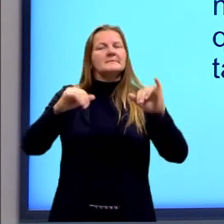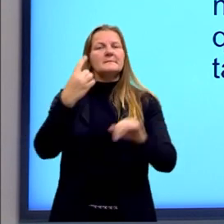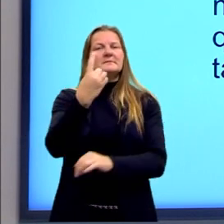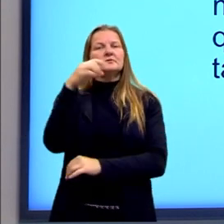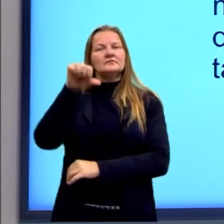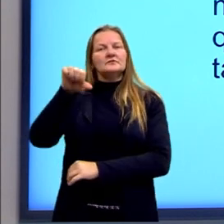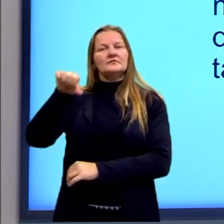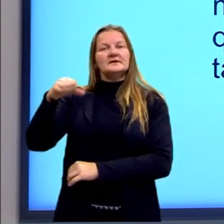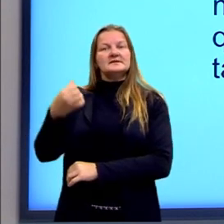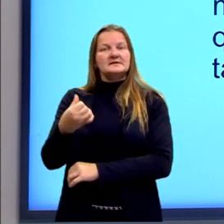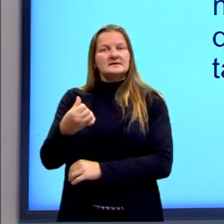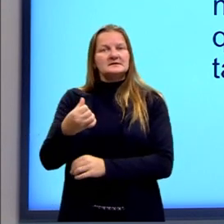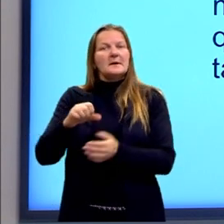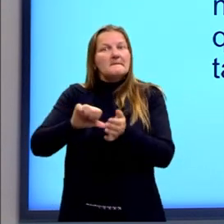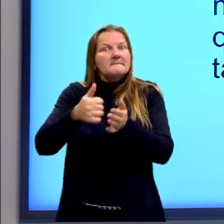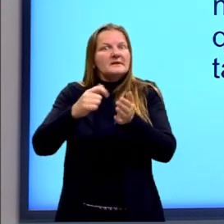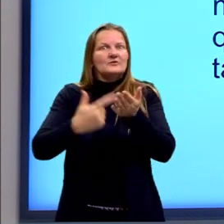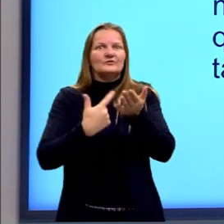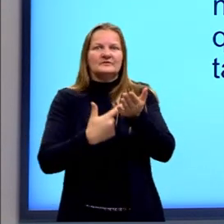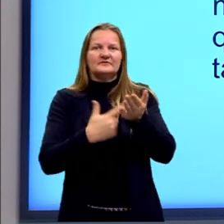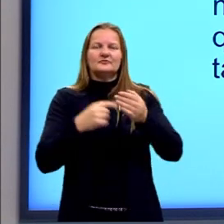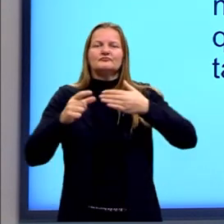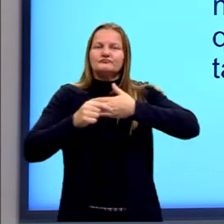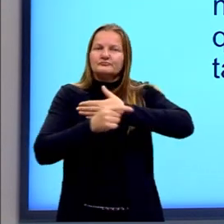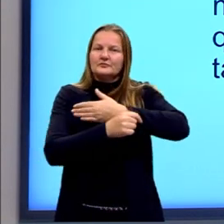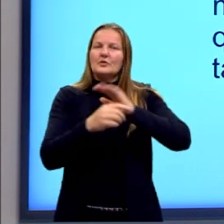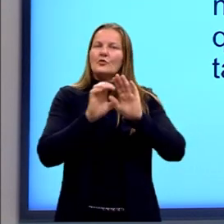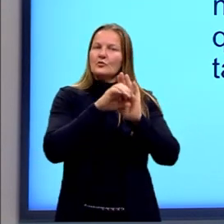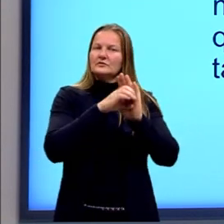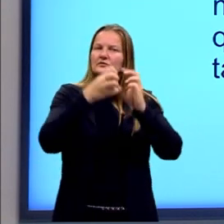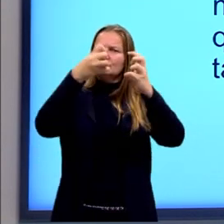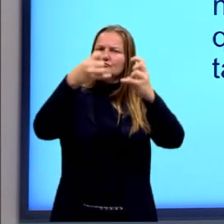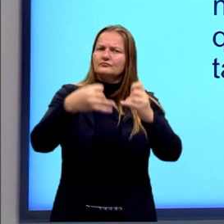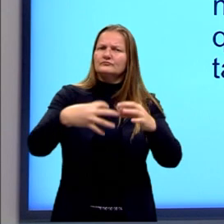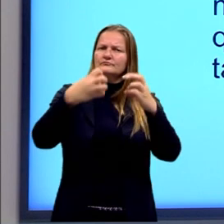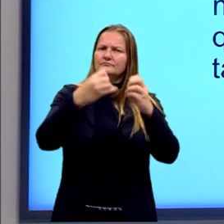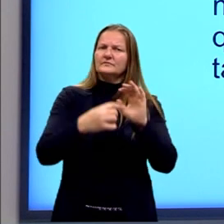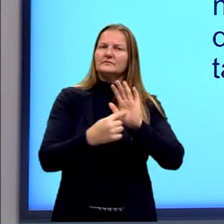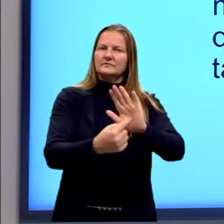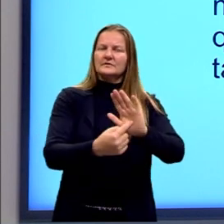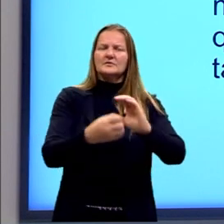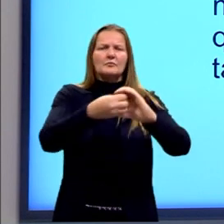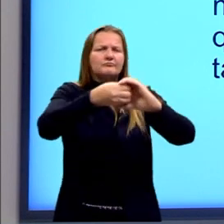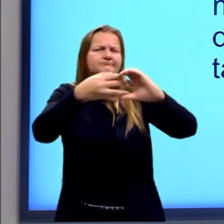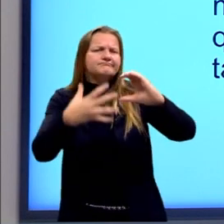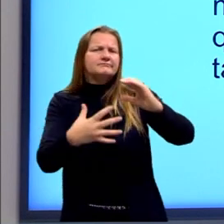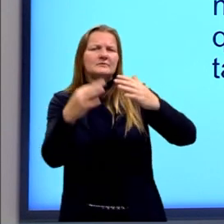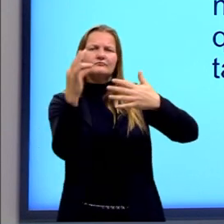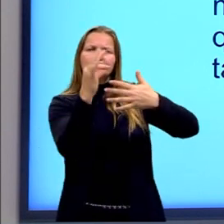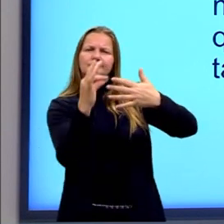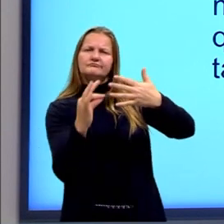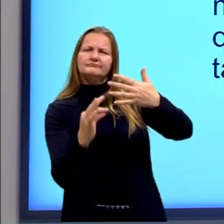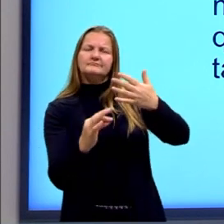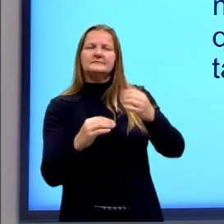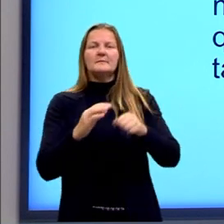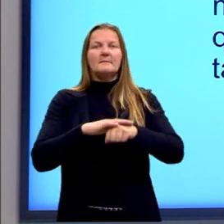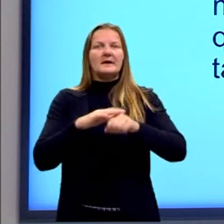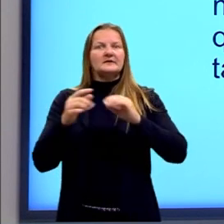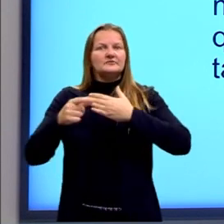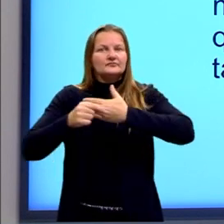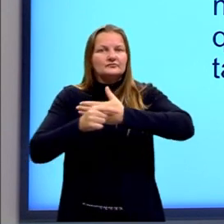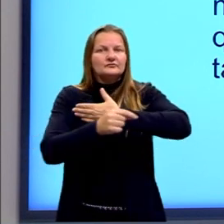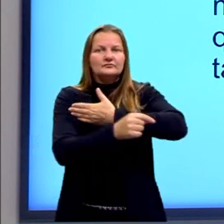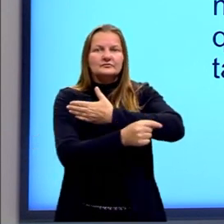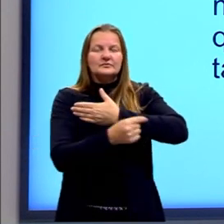Nesse livro, conceito de coesão é apresentado pela autora, que vai apresentar os principais mecanismos coesivos,